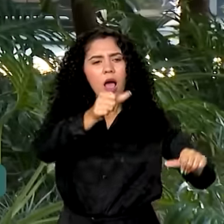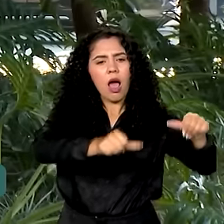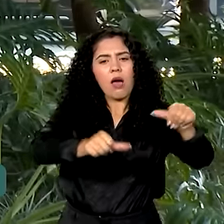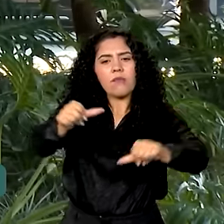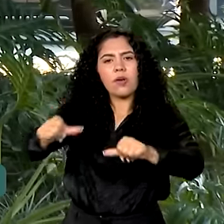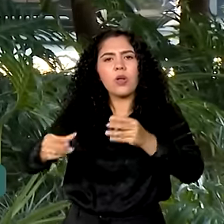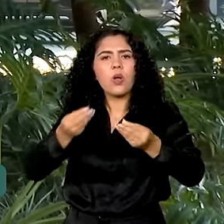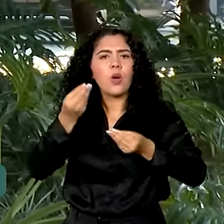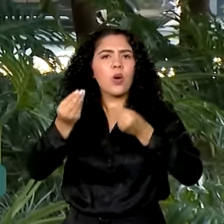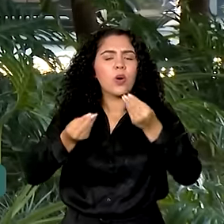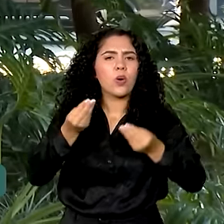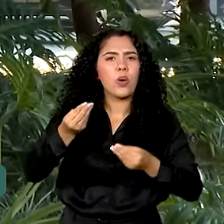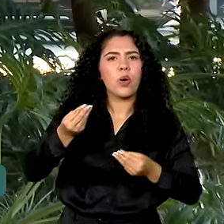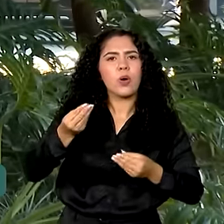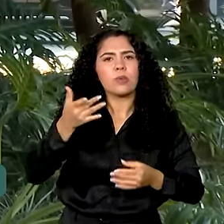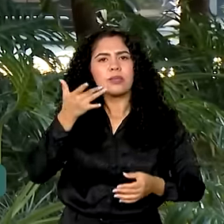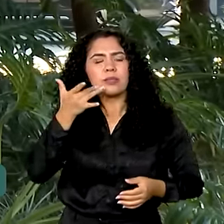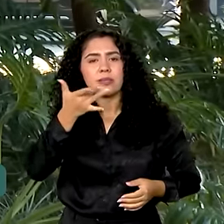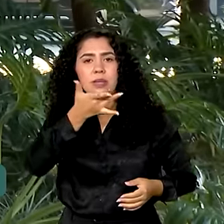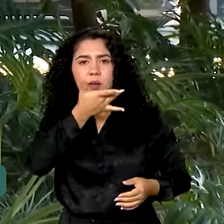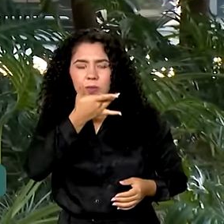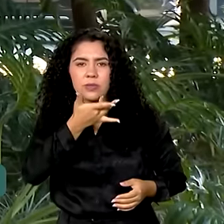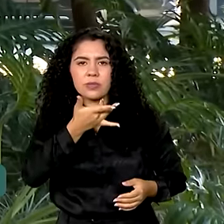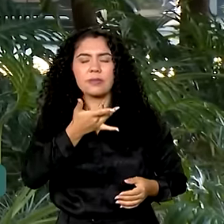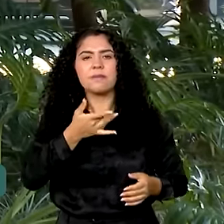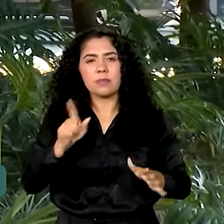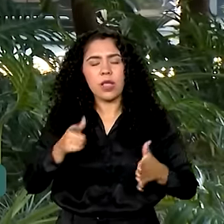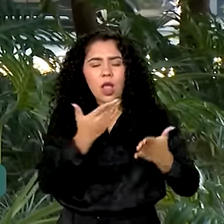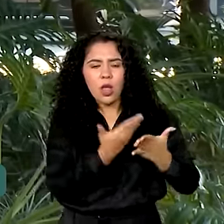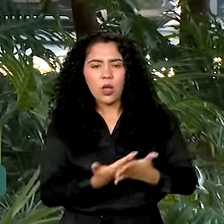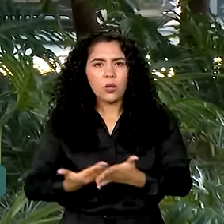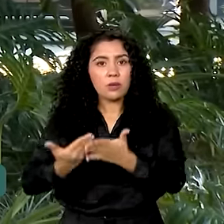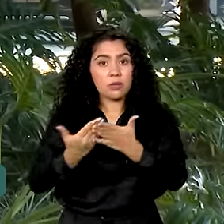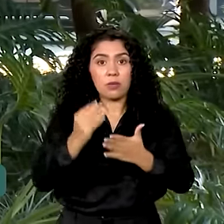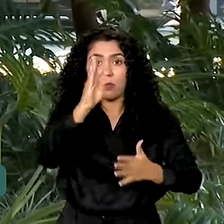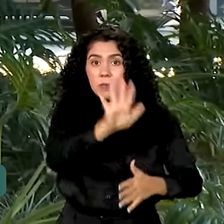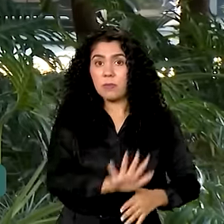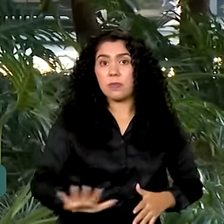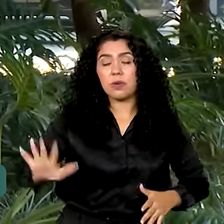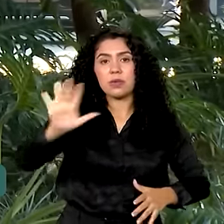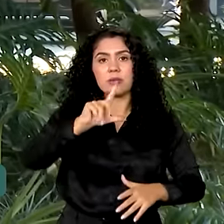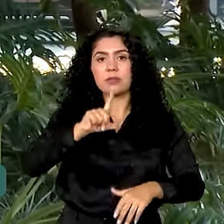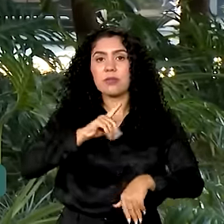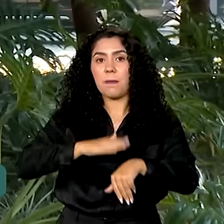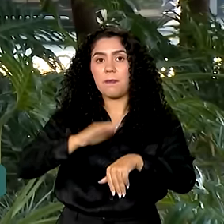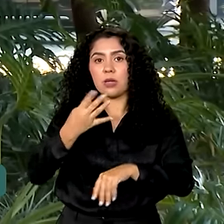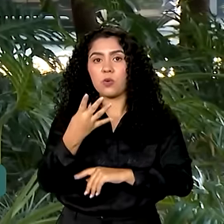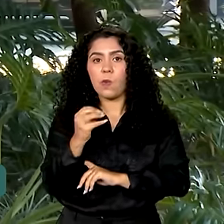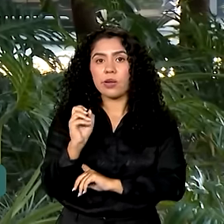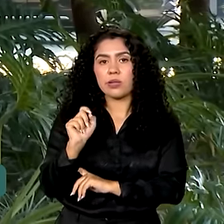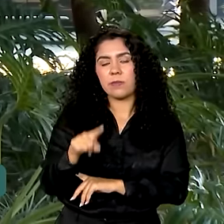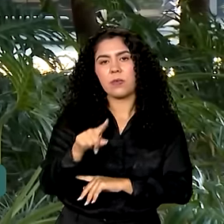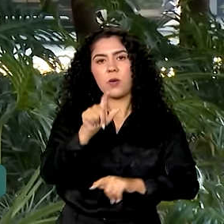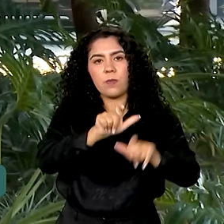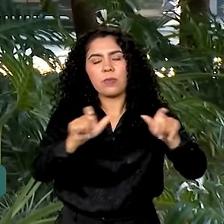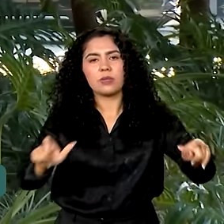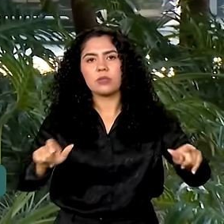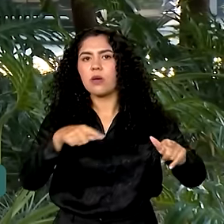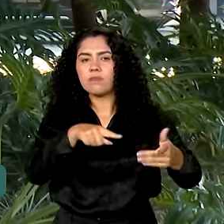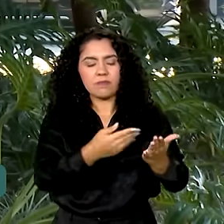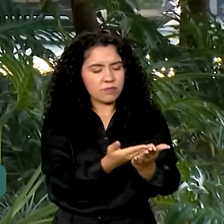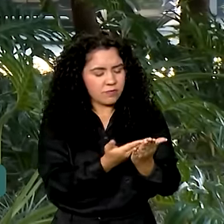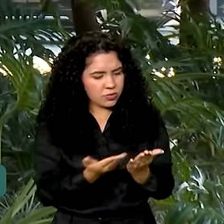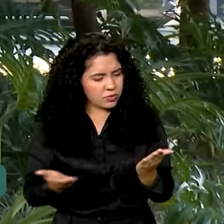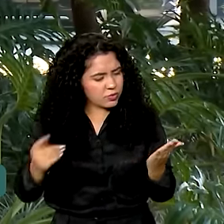de saúde bucal da população. O estudo foi feito em todo o país com mais de 40 mil pessoas e revela que o